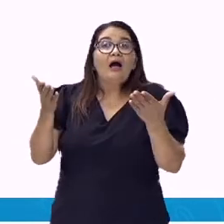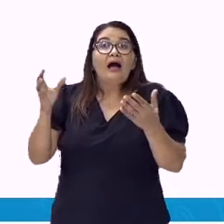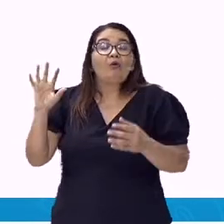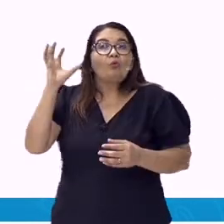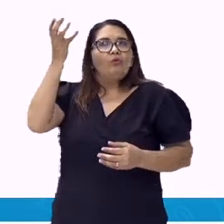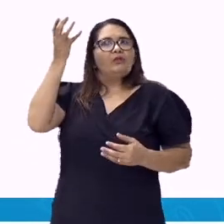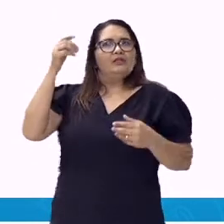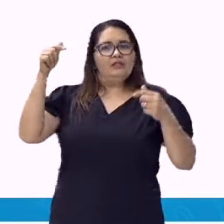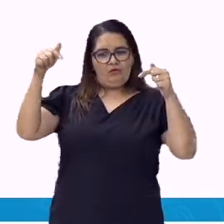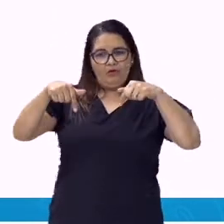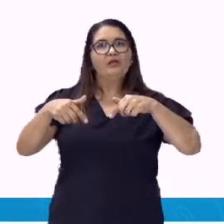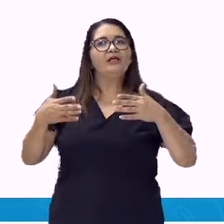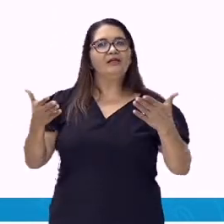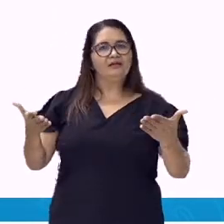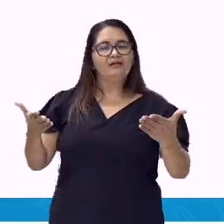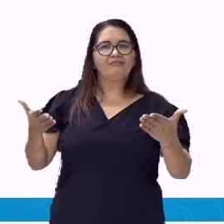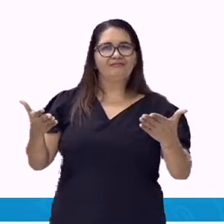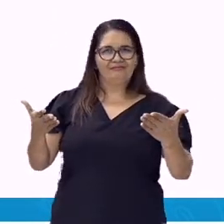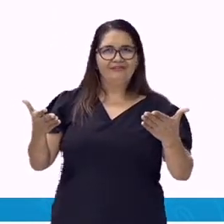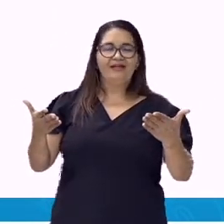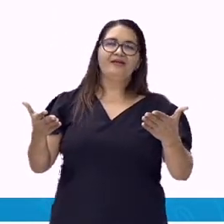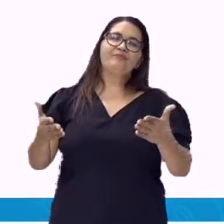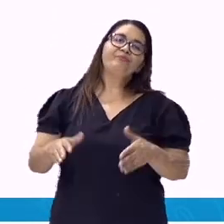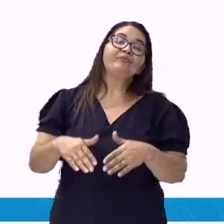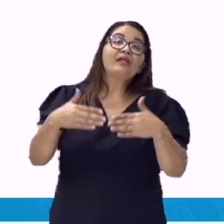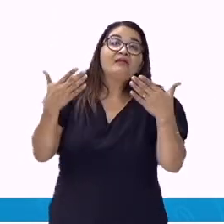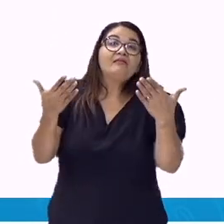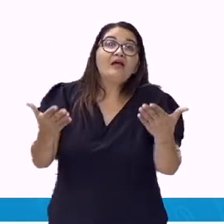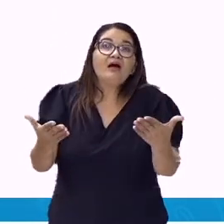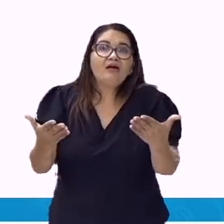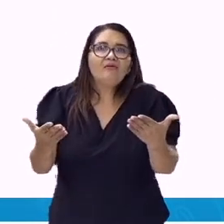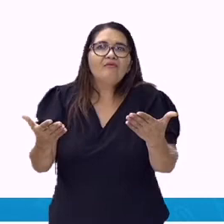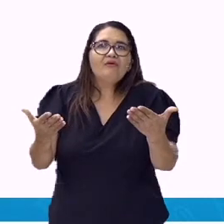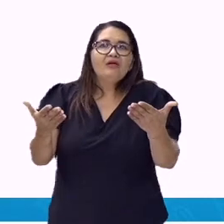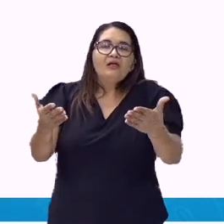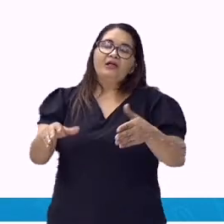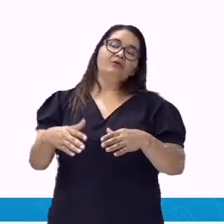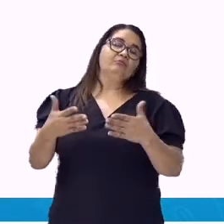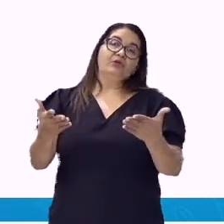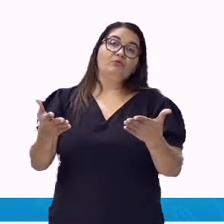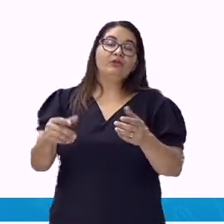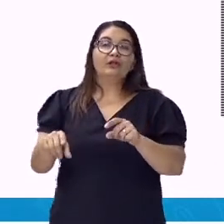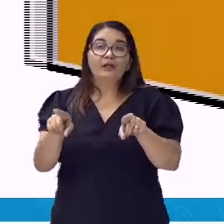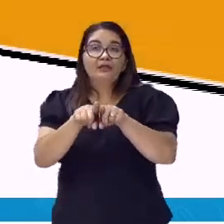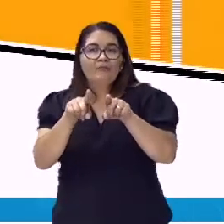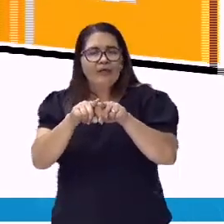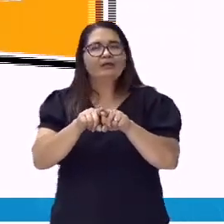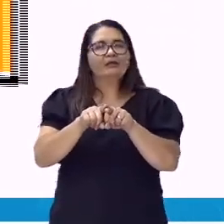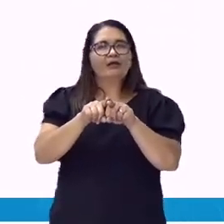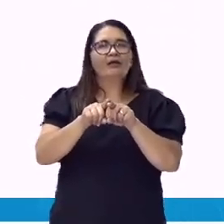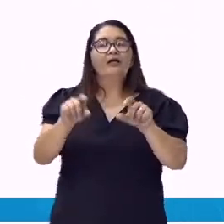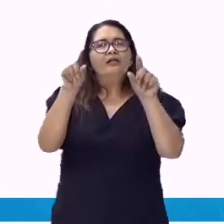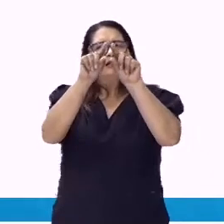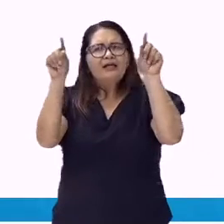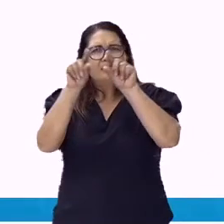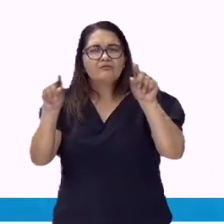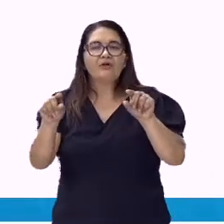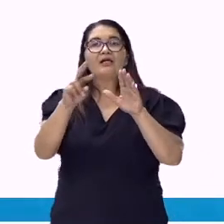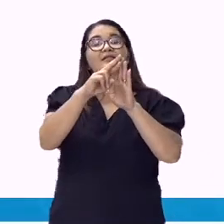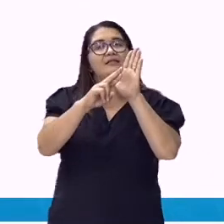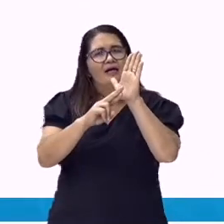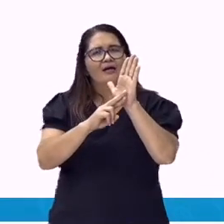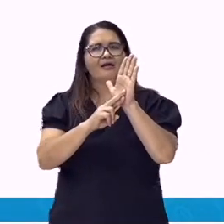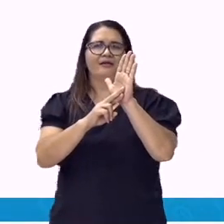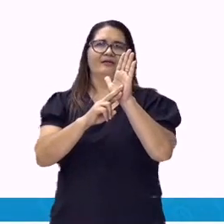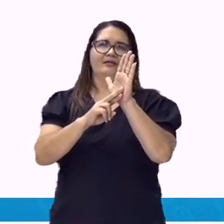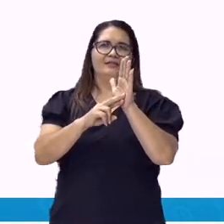capaz de fazer isso. Ou seja, não sei que espécie de pessoa era capaz de fazer isso. Muita atenção. O